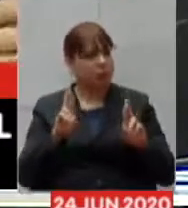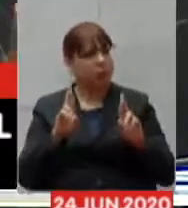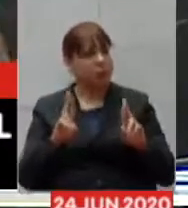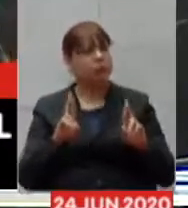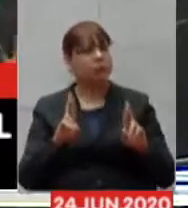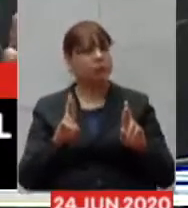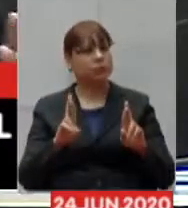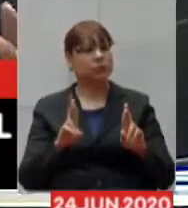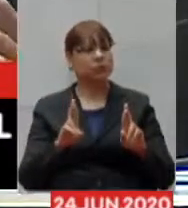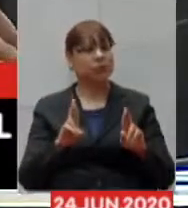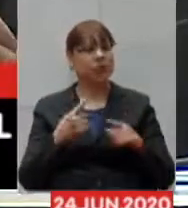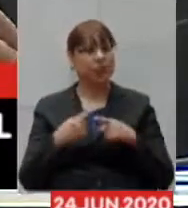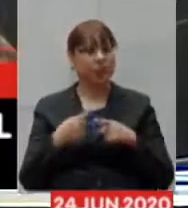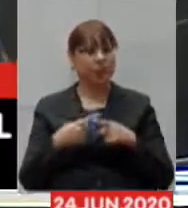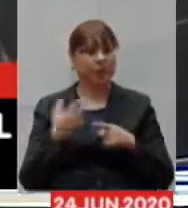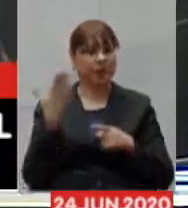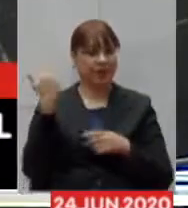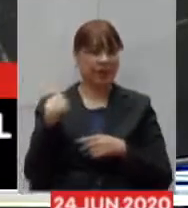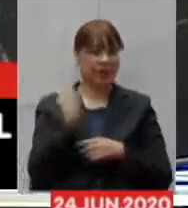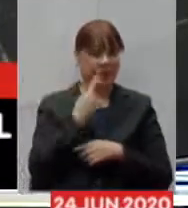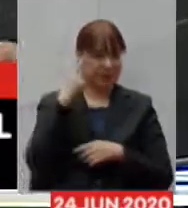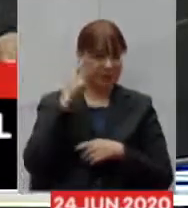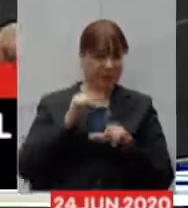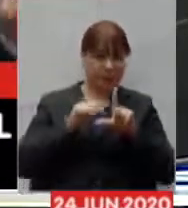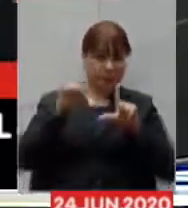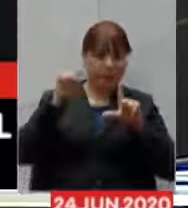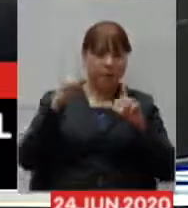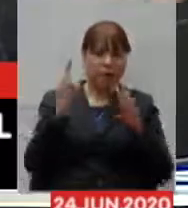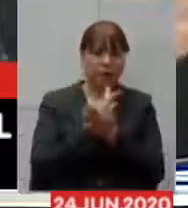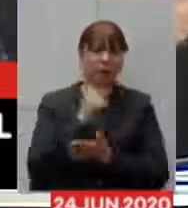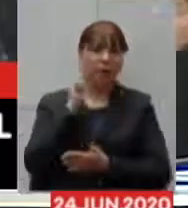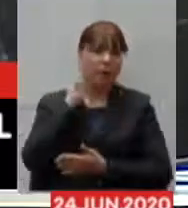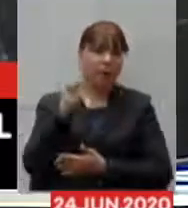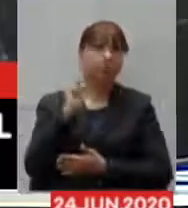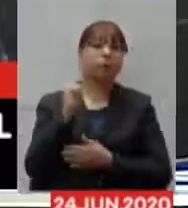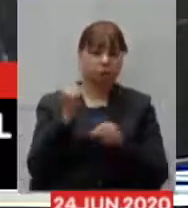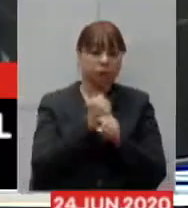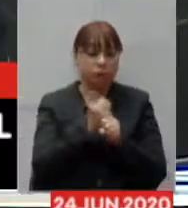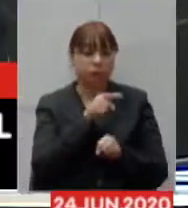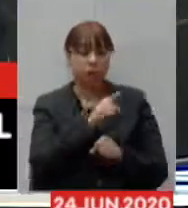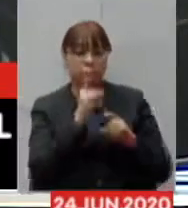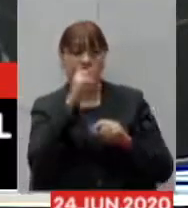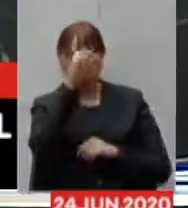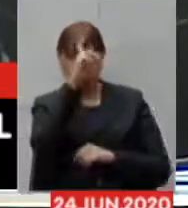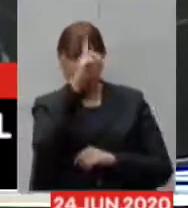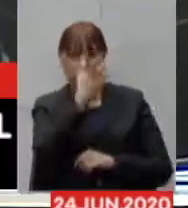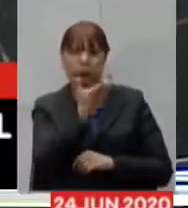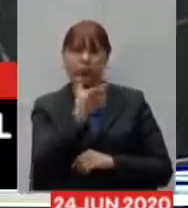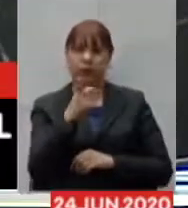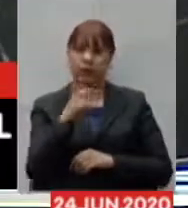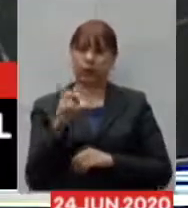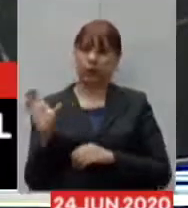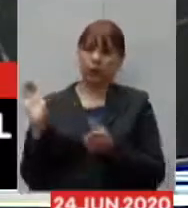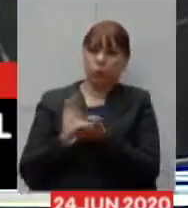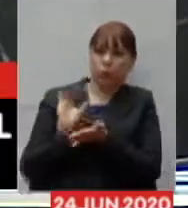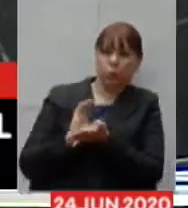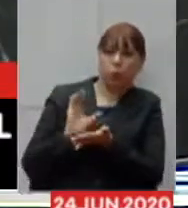momento a gente achava que o pico ia acontecer no mês de abril o hospital foi construído com recursos de doações